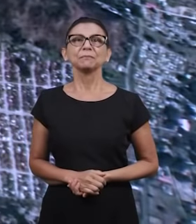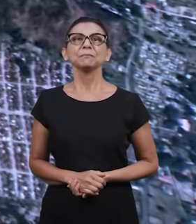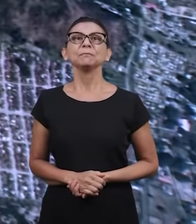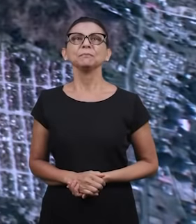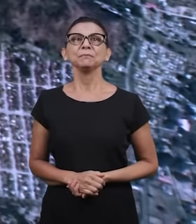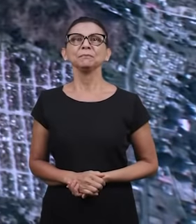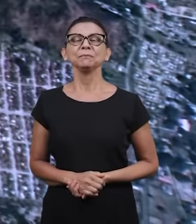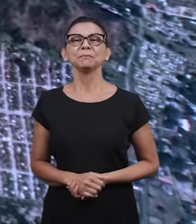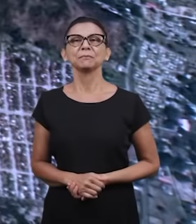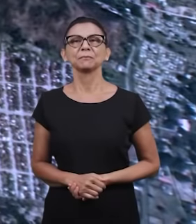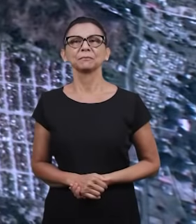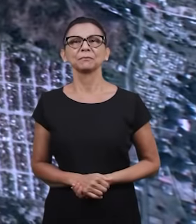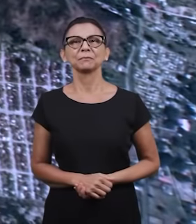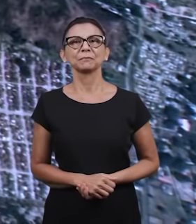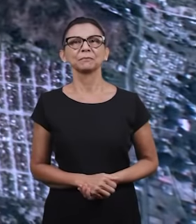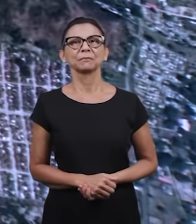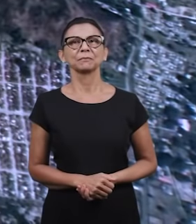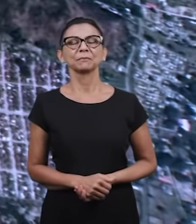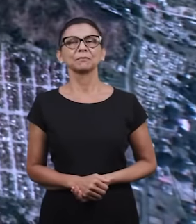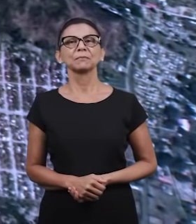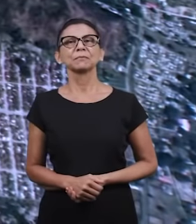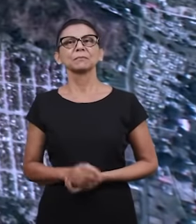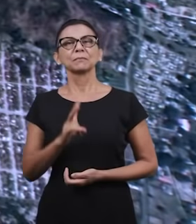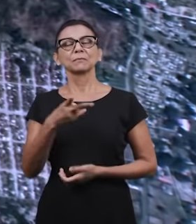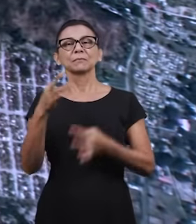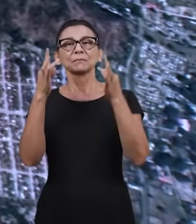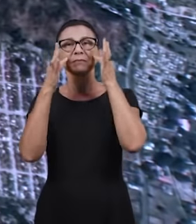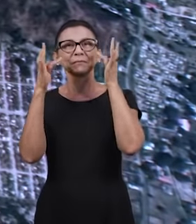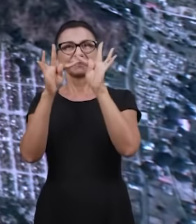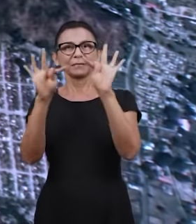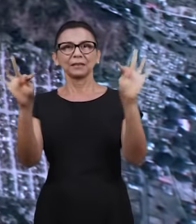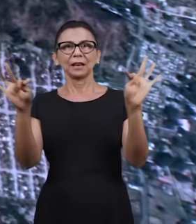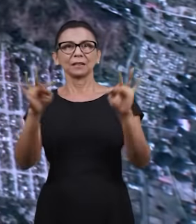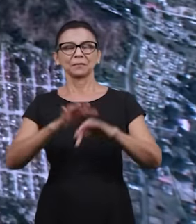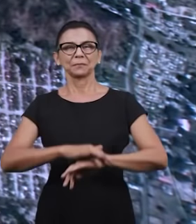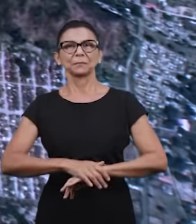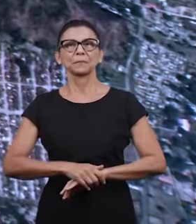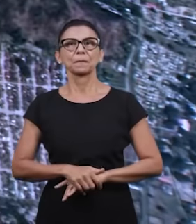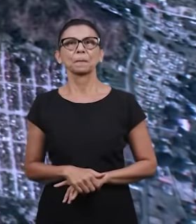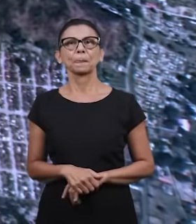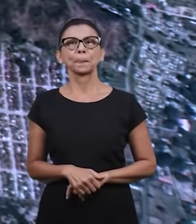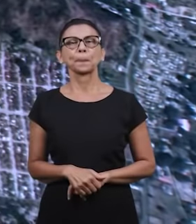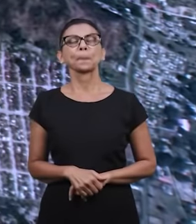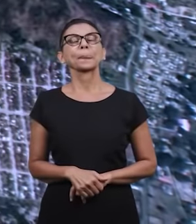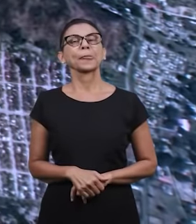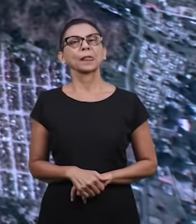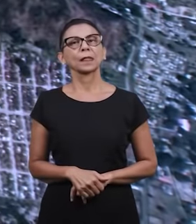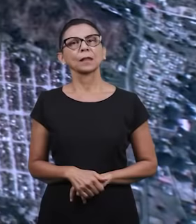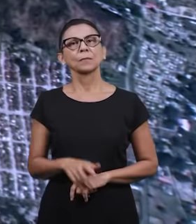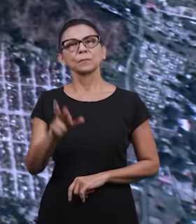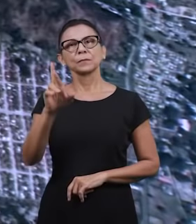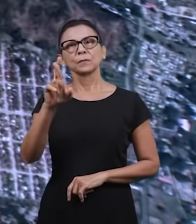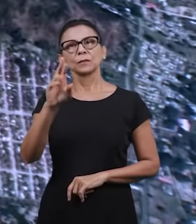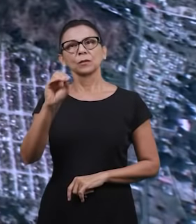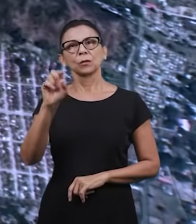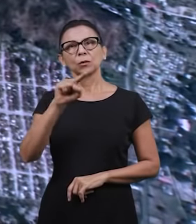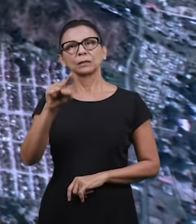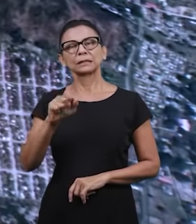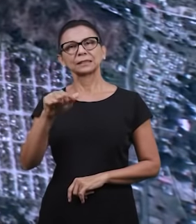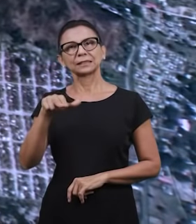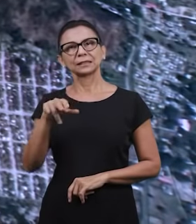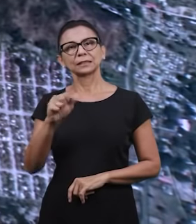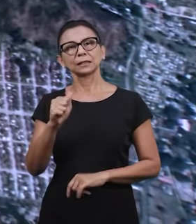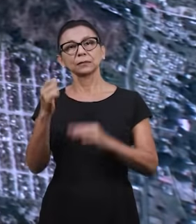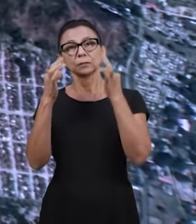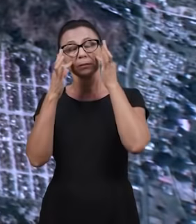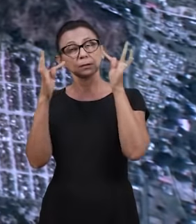Muito bem, irmãos, ainda em Guajabita nós temos mais um testemunho. Esse testemunho é da irmã Rosana Mediado. A irmã Rosana